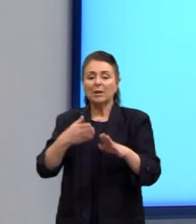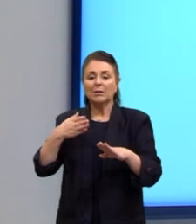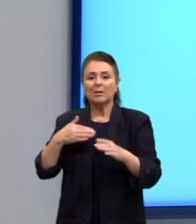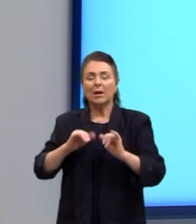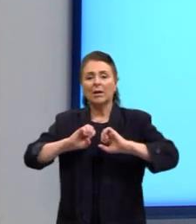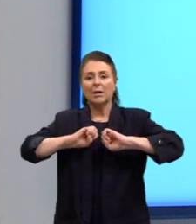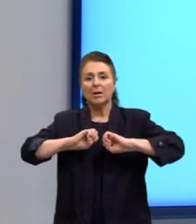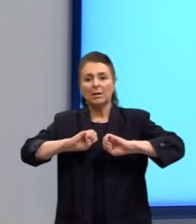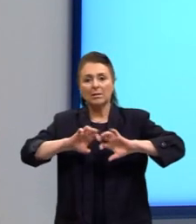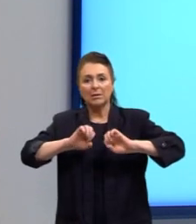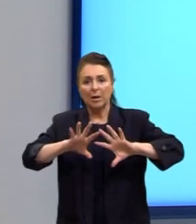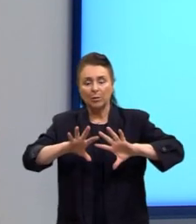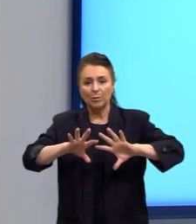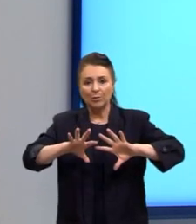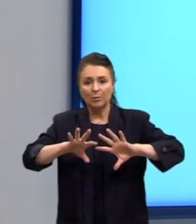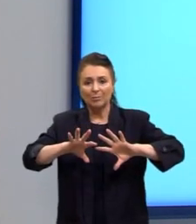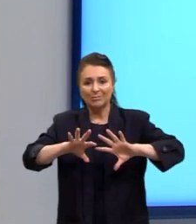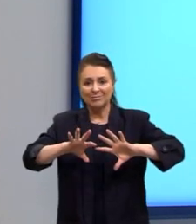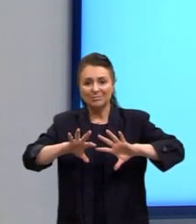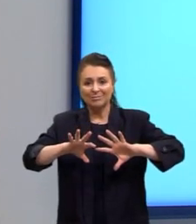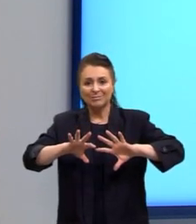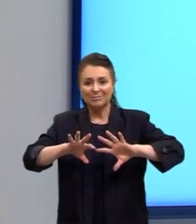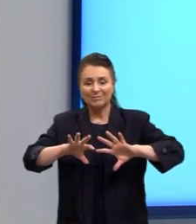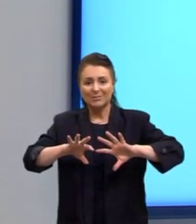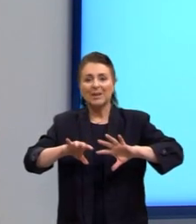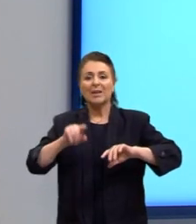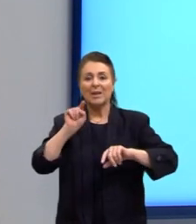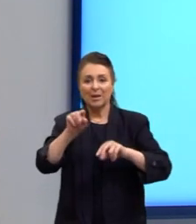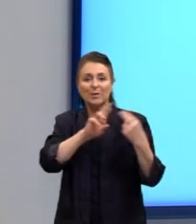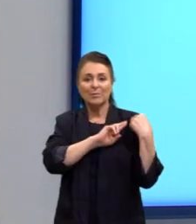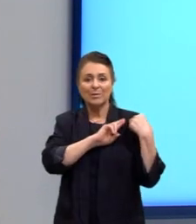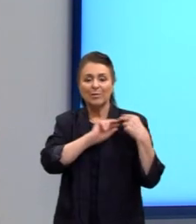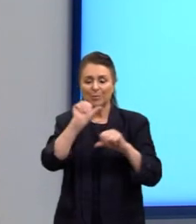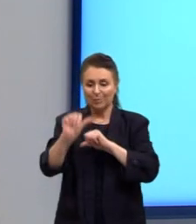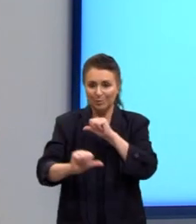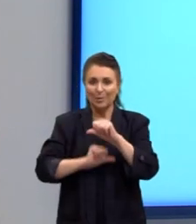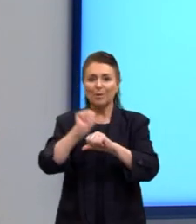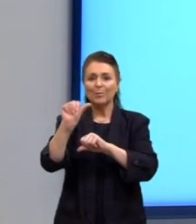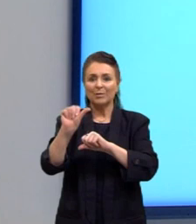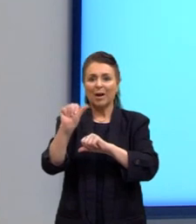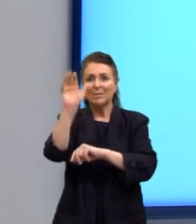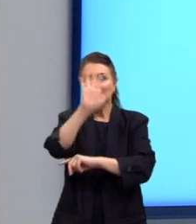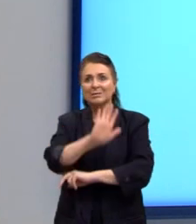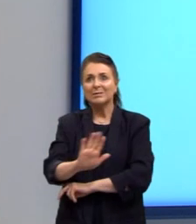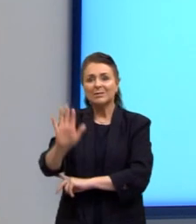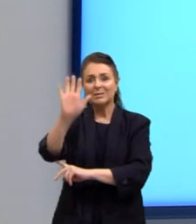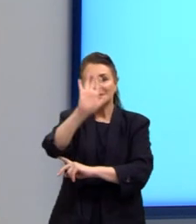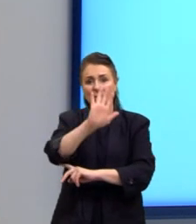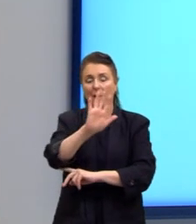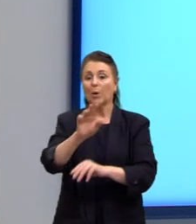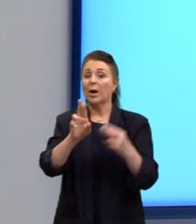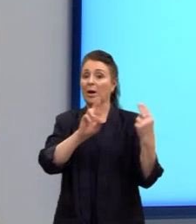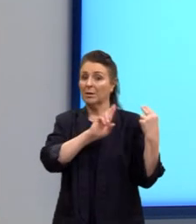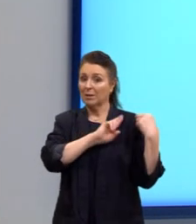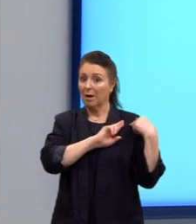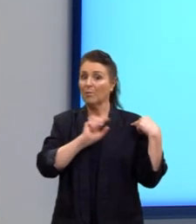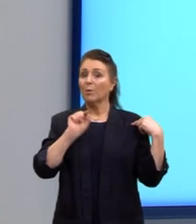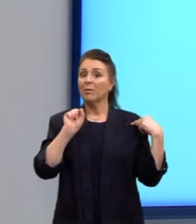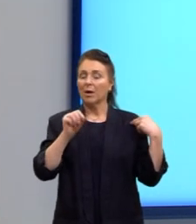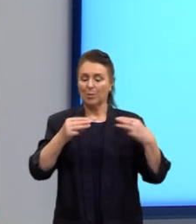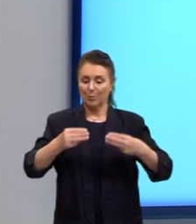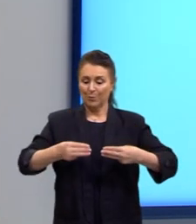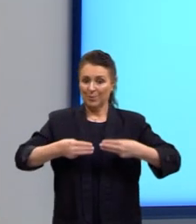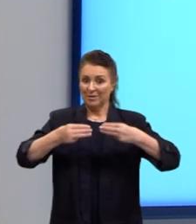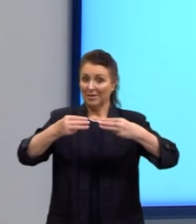educacionais que podem ser tomadas para reverter esse cenário. Cabe, então, ao Ministério da Educação, é o